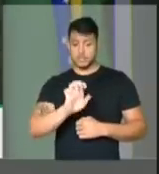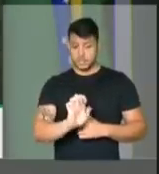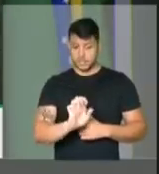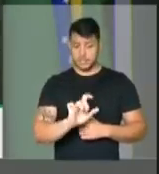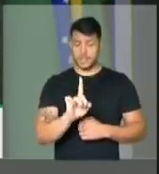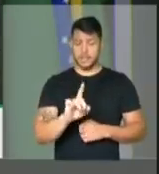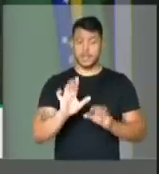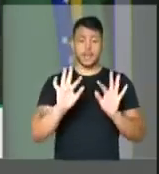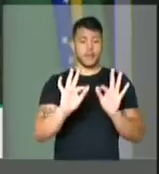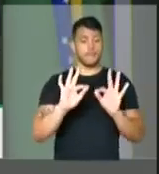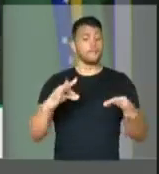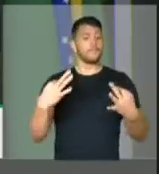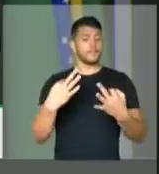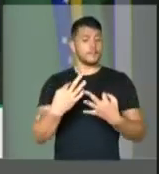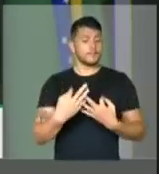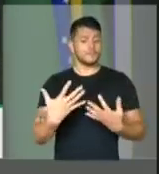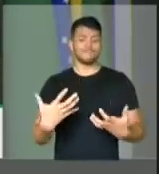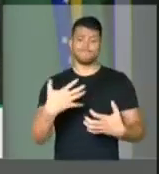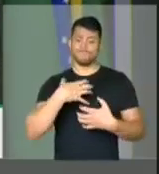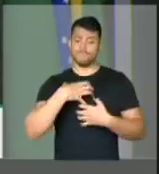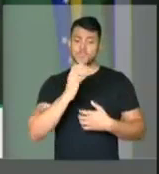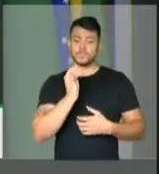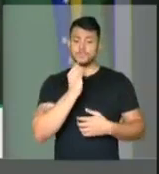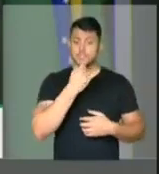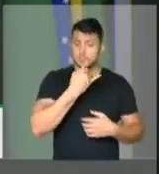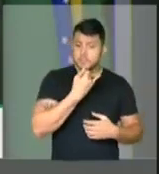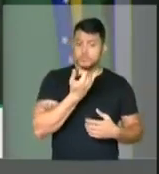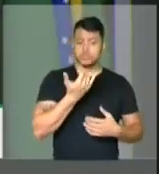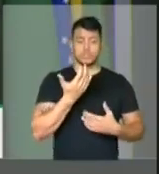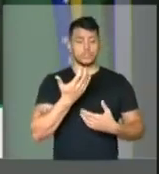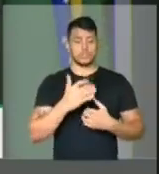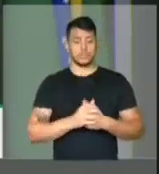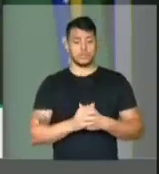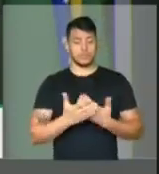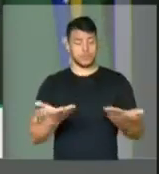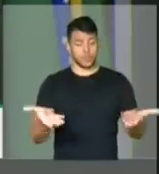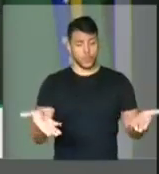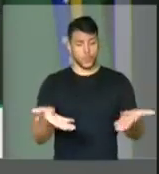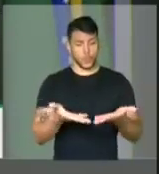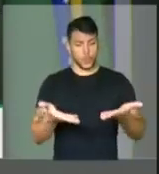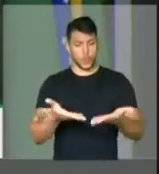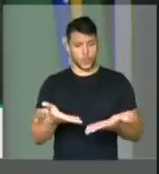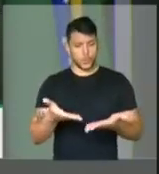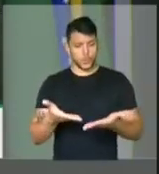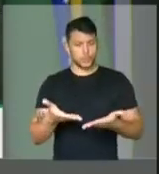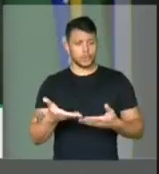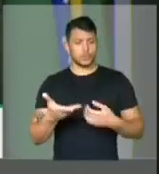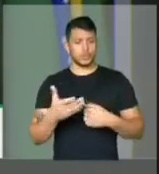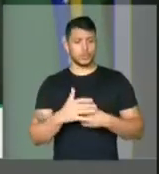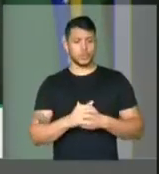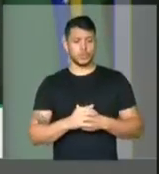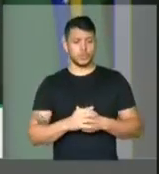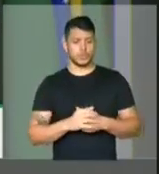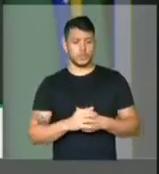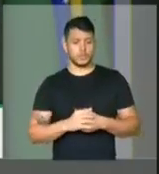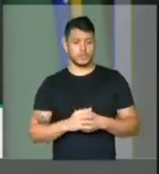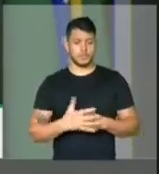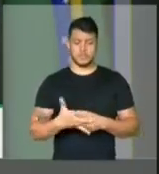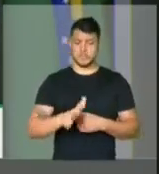a família Faria, hoje às 9h30, salve o menor juízo,